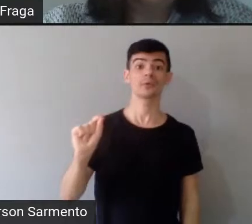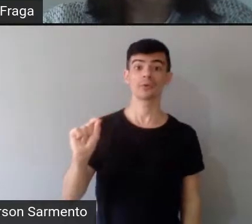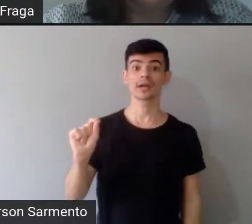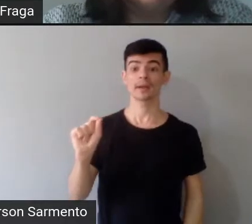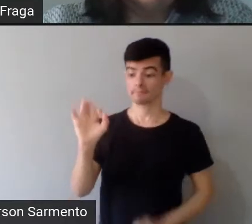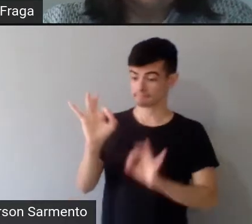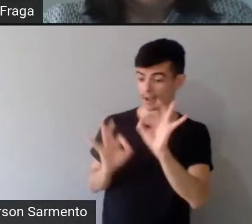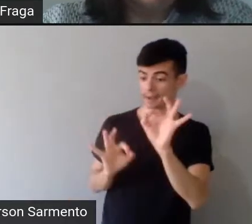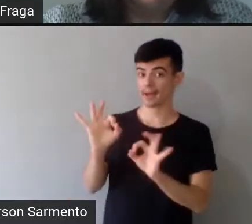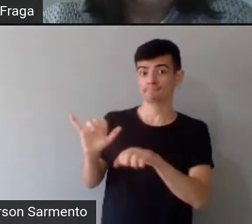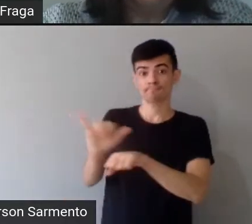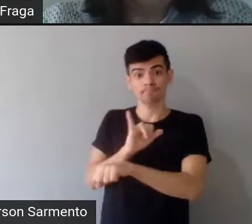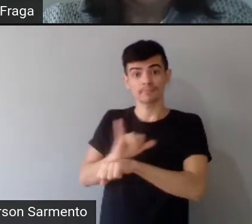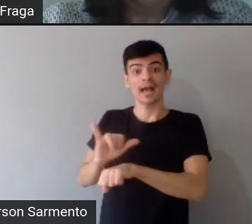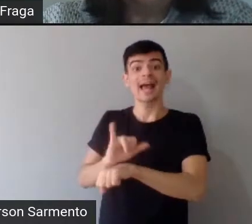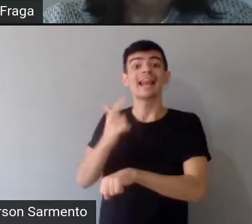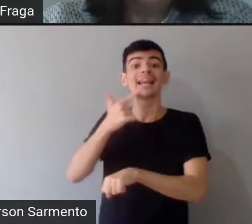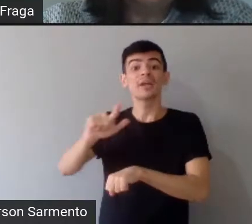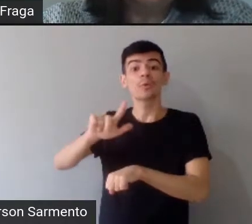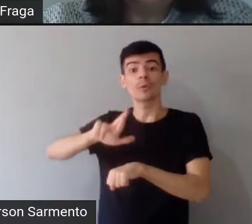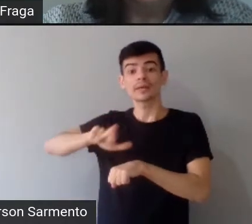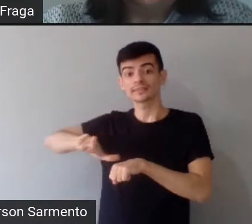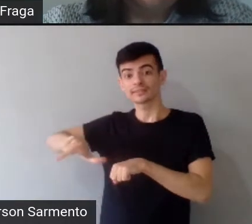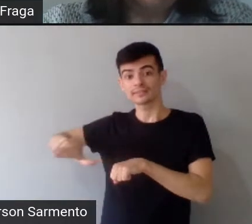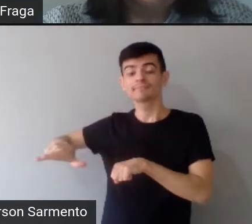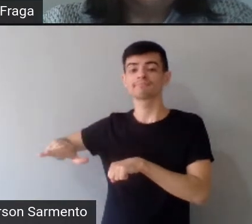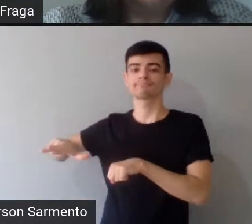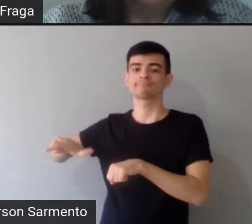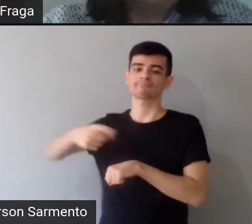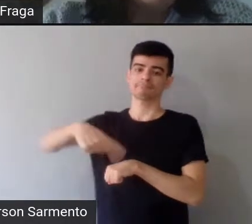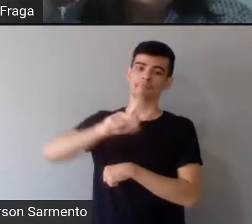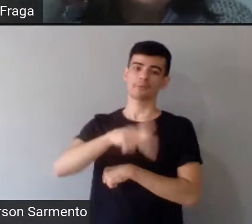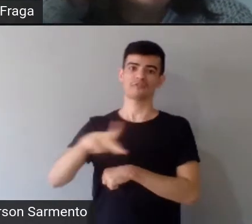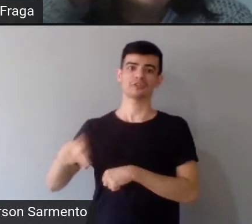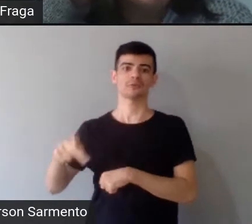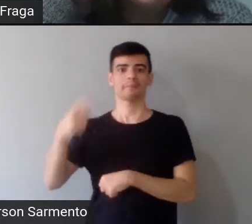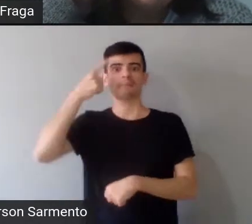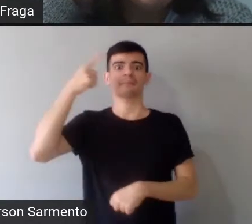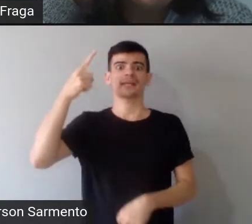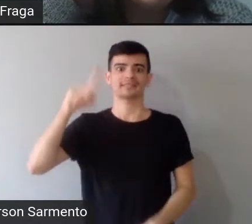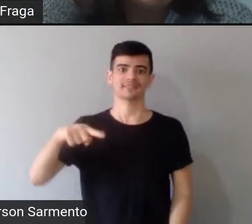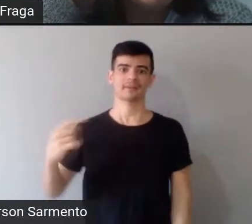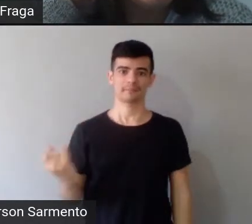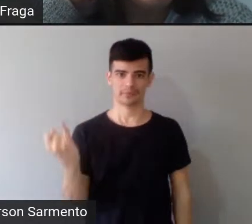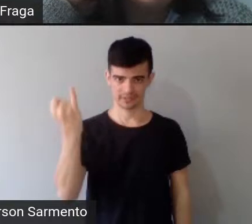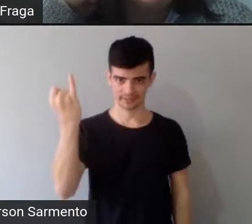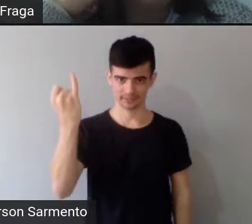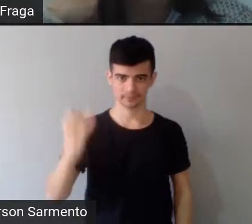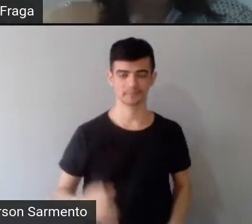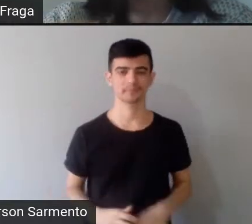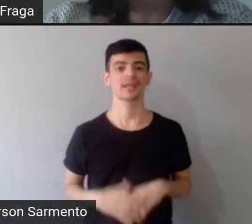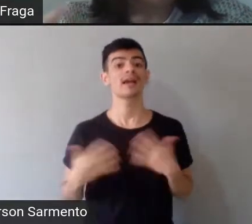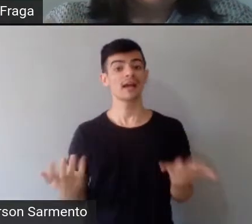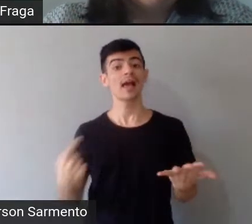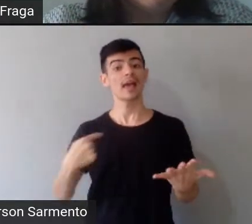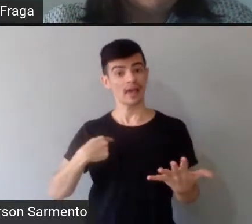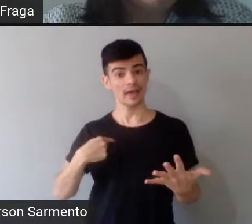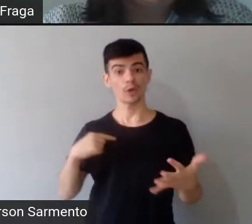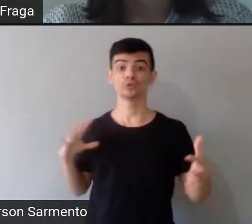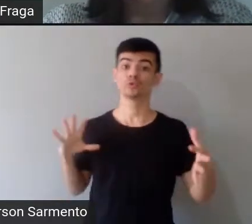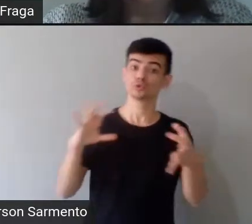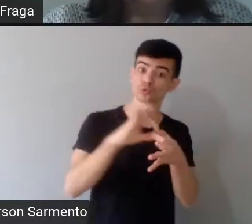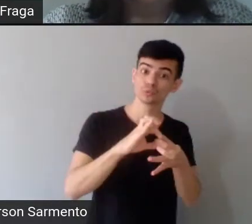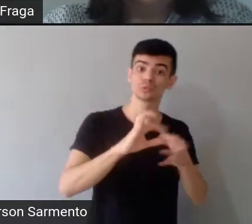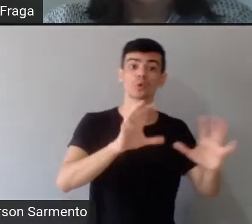consideram importante. Então, com as comunidades, eu desenvolvo trabalhos de elaboração de material